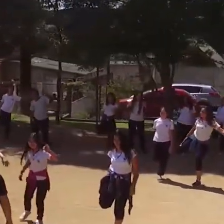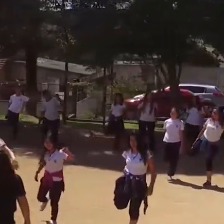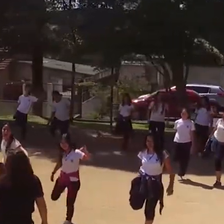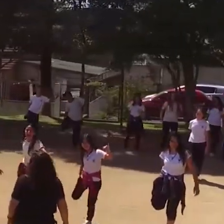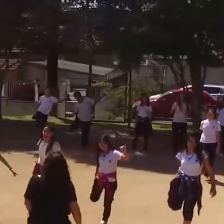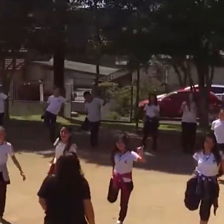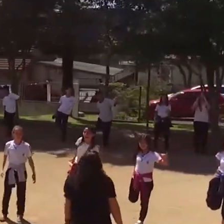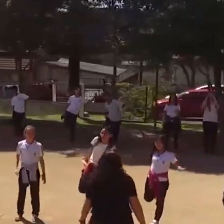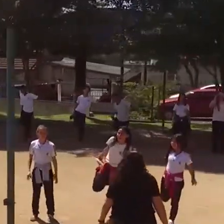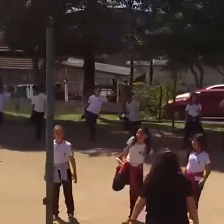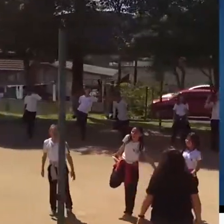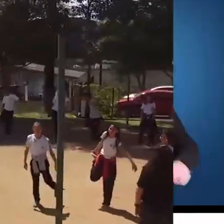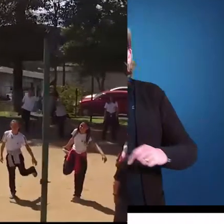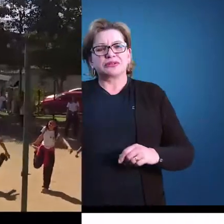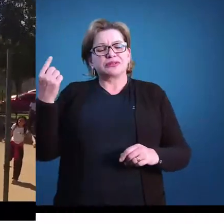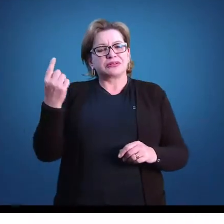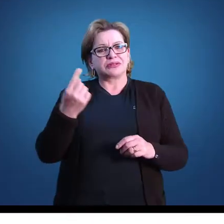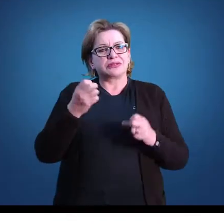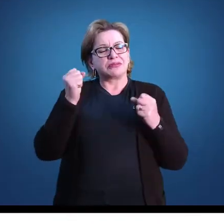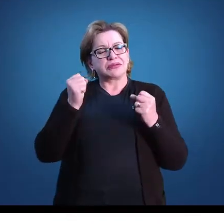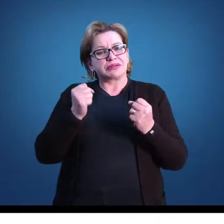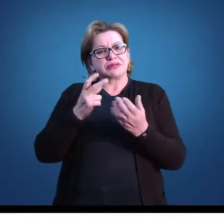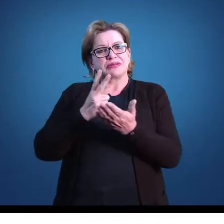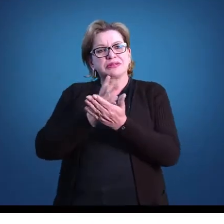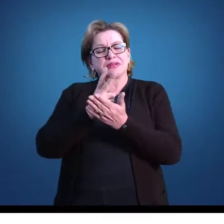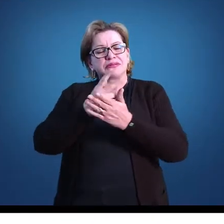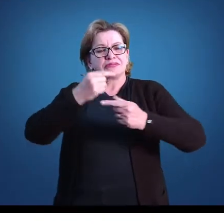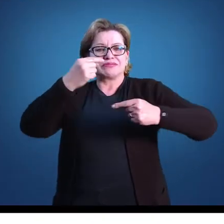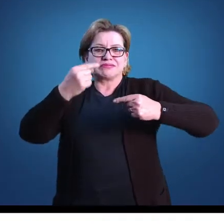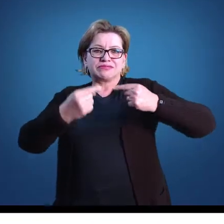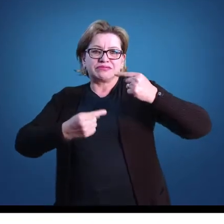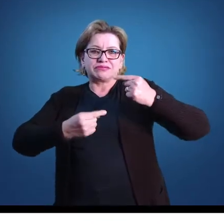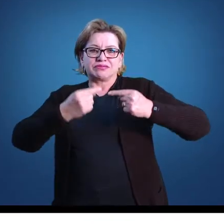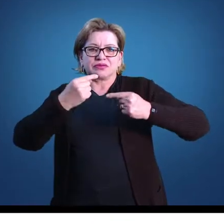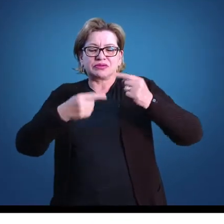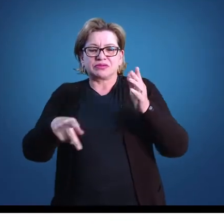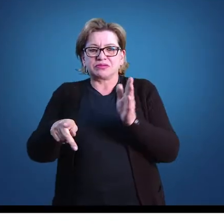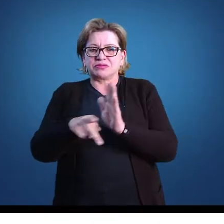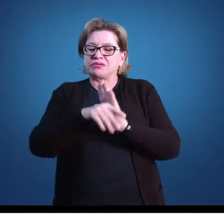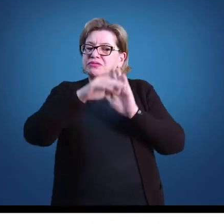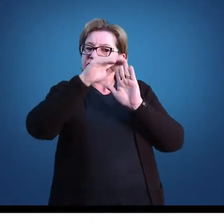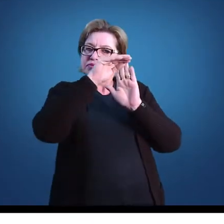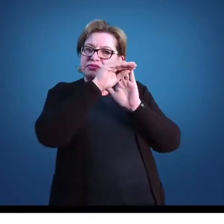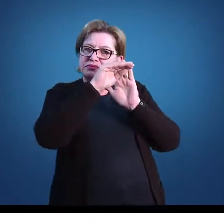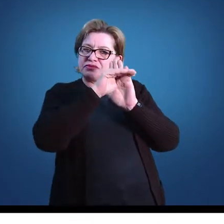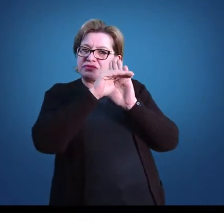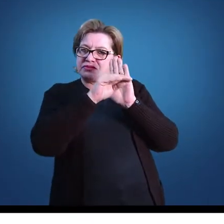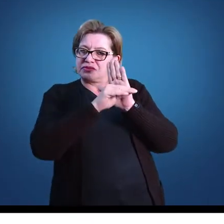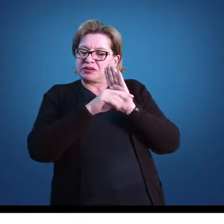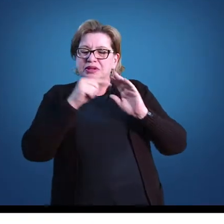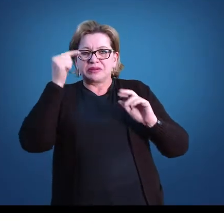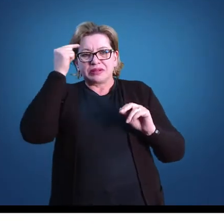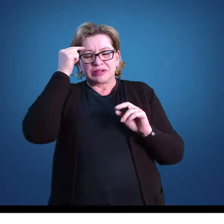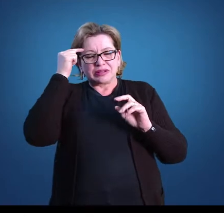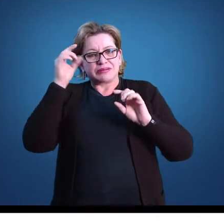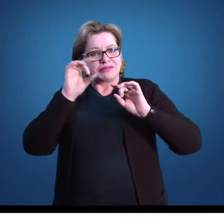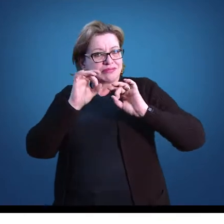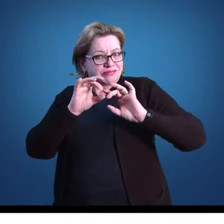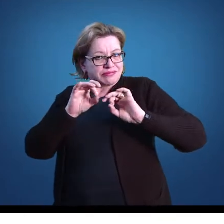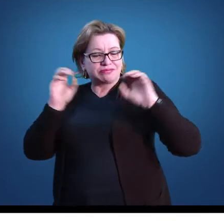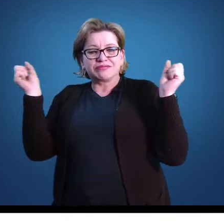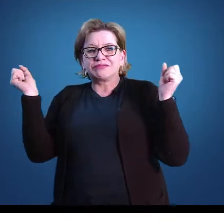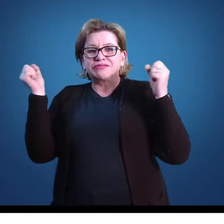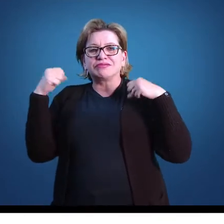Para que possamos dar continuidade das nossas discussões a respeito do planejamento, considerando a especificidade da educação